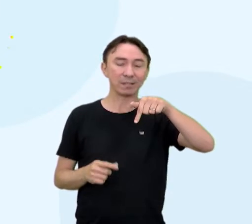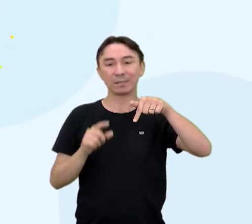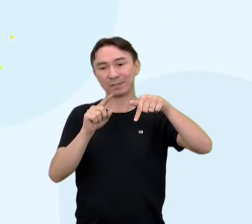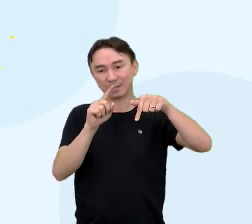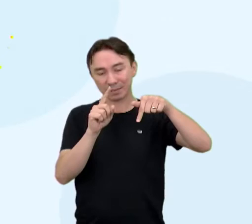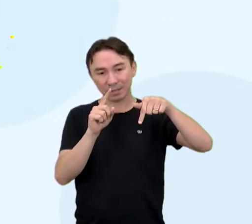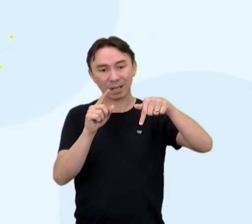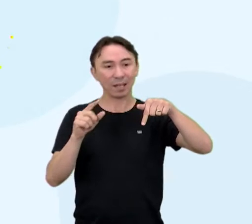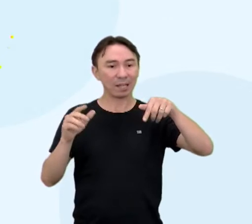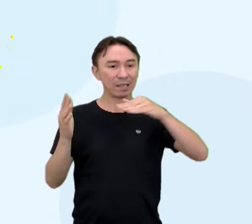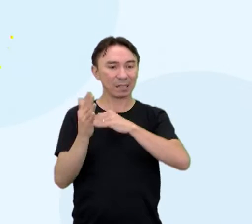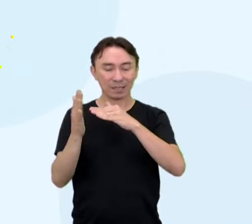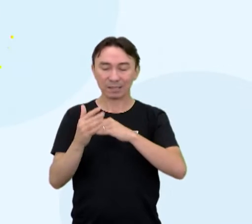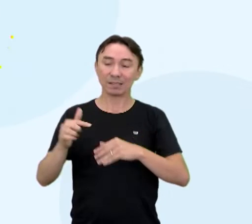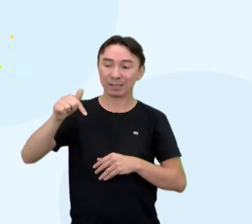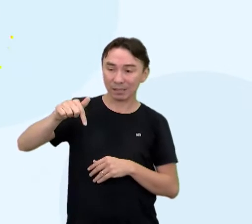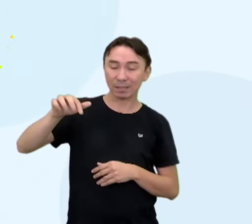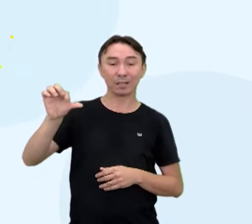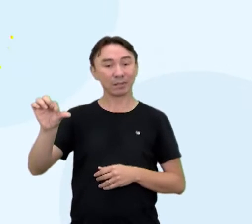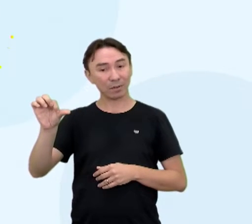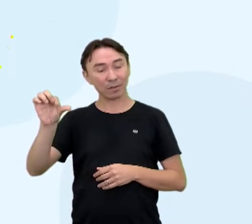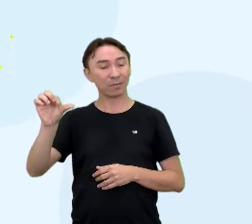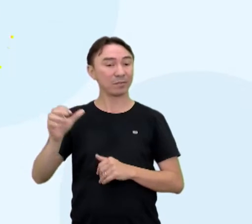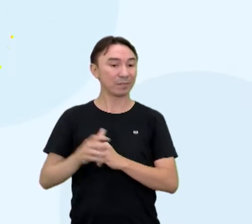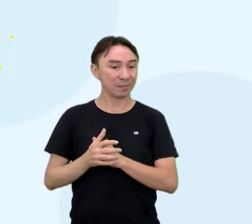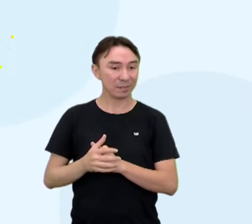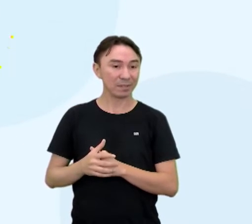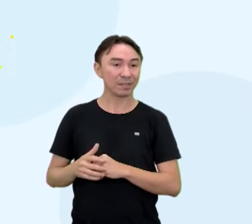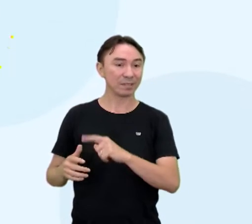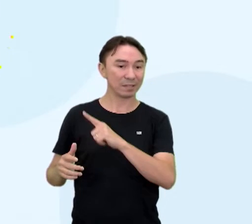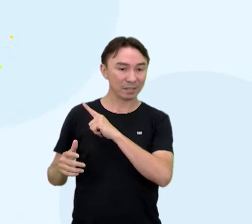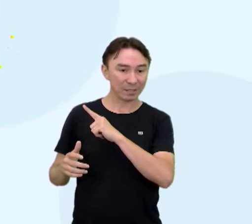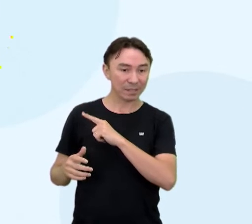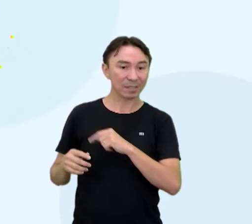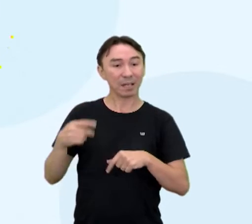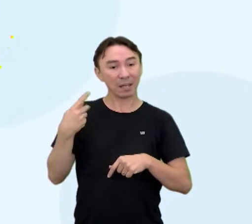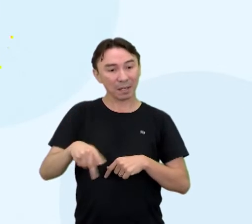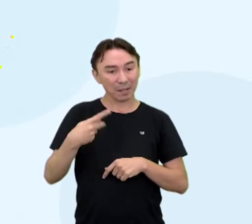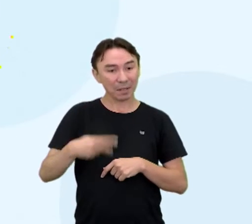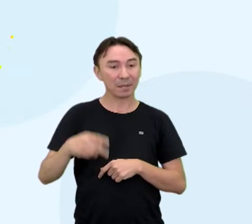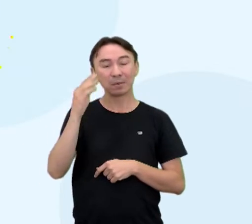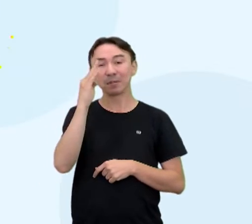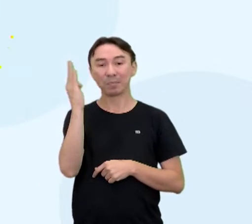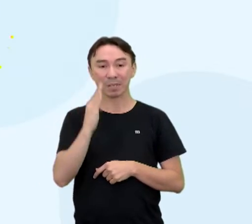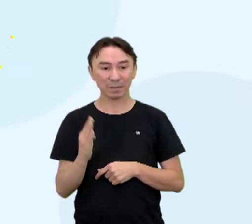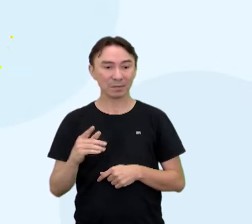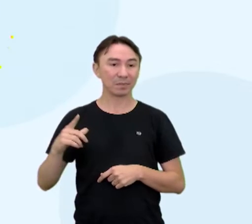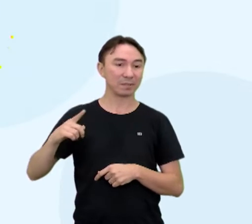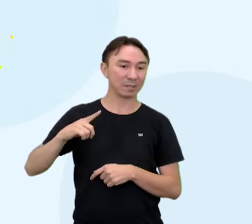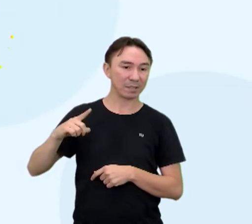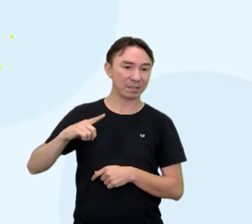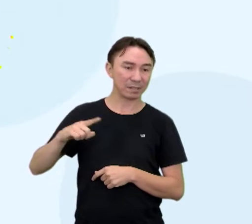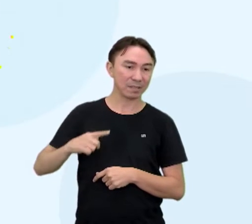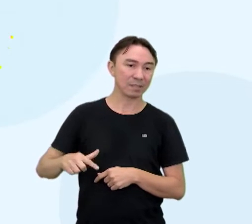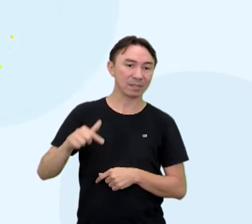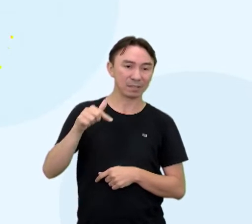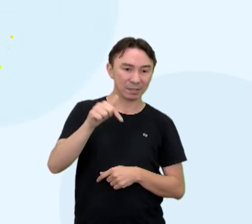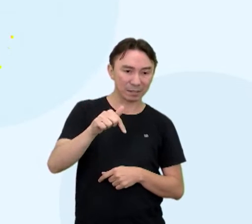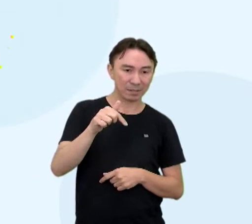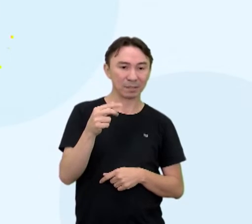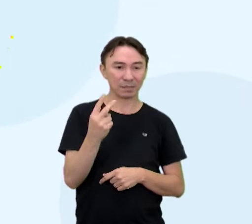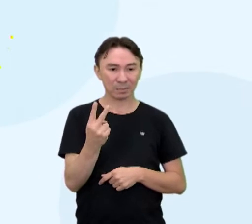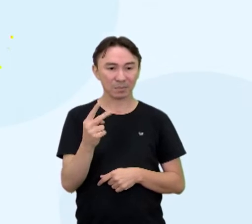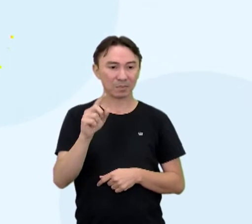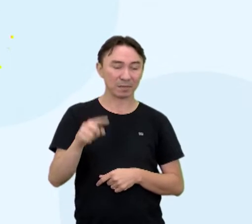né, de 75 a 77,4, que é o caso do Brasil, né? Nós estamos vendo aí o Brasil, né, que ele tem lá uma